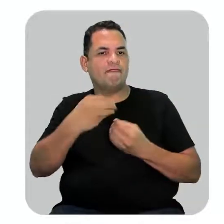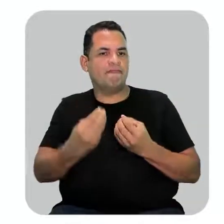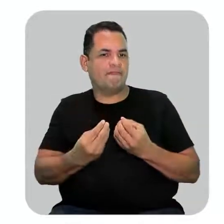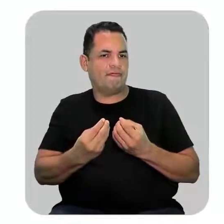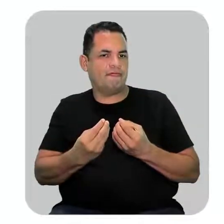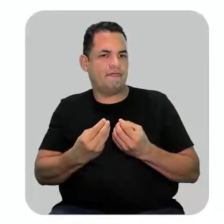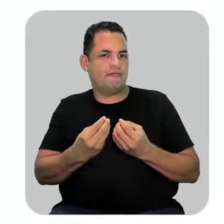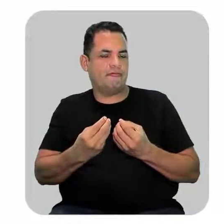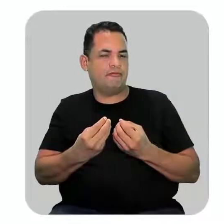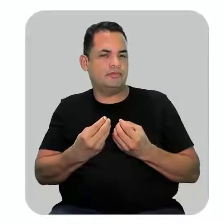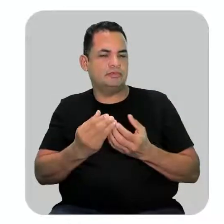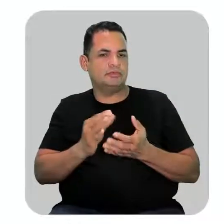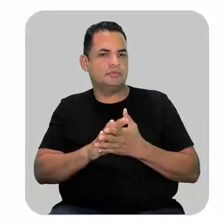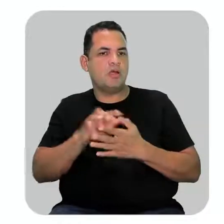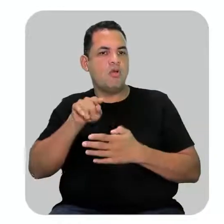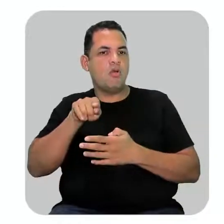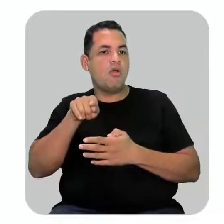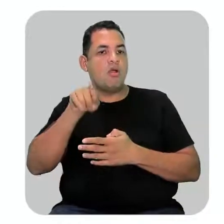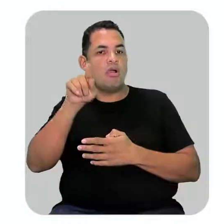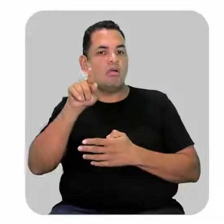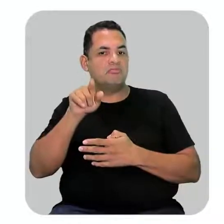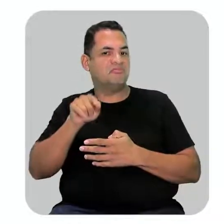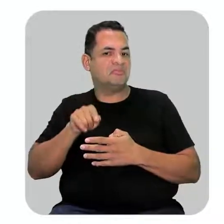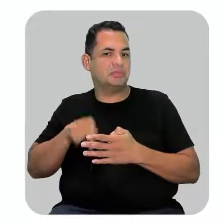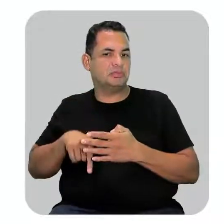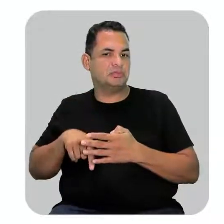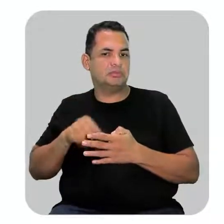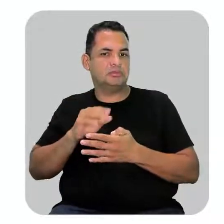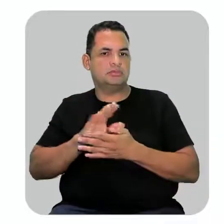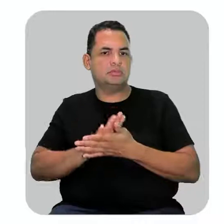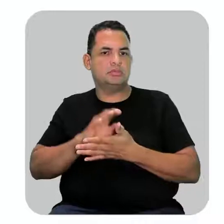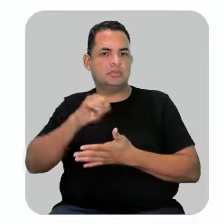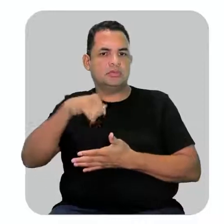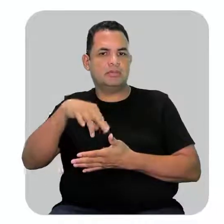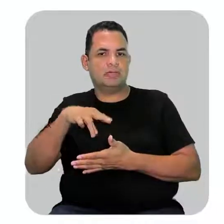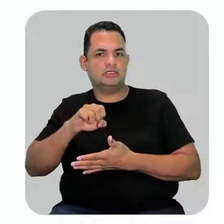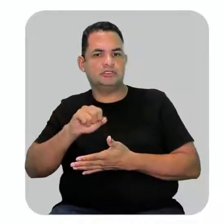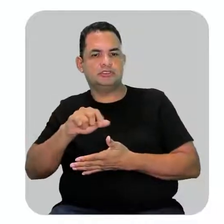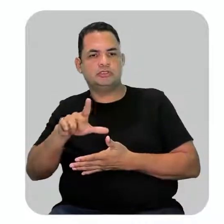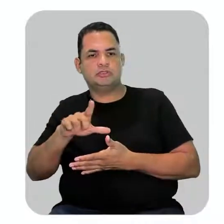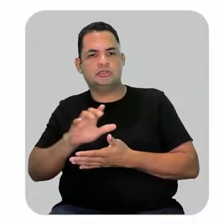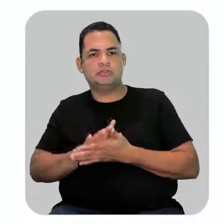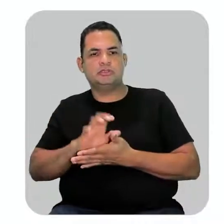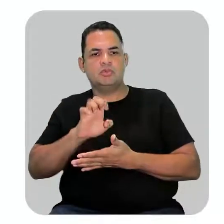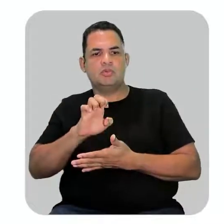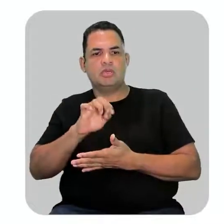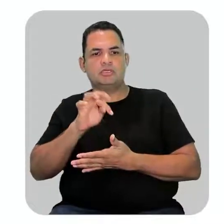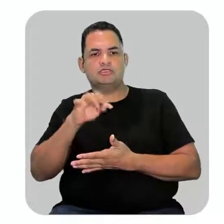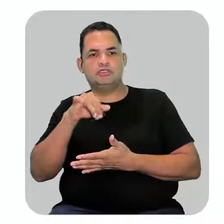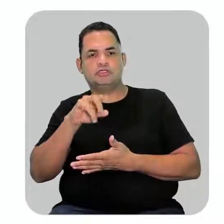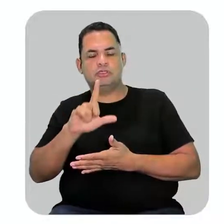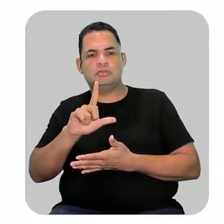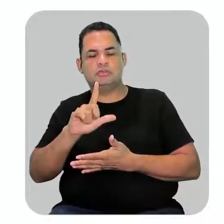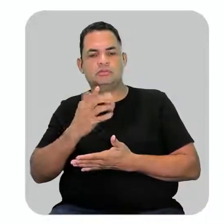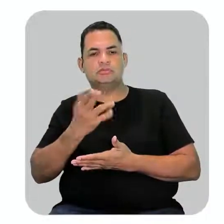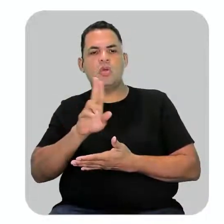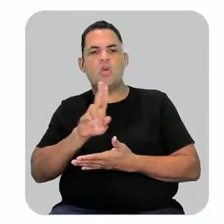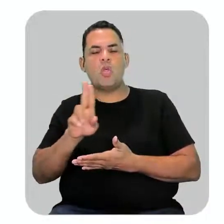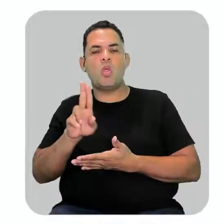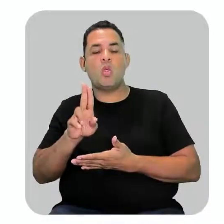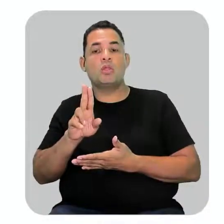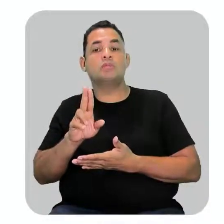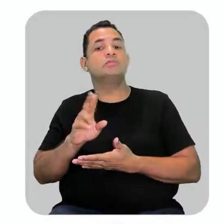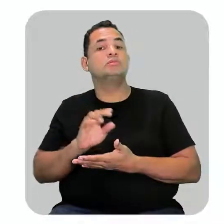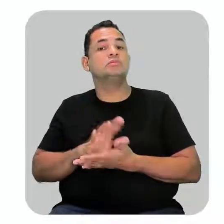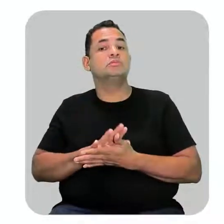minha cadeia principal são ramificações. Aqui o metil e aí o etil. Para dar um nome eu vou fazer o